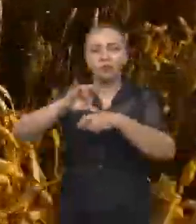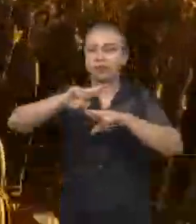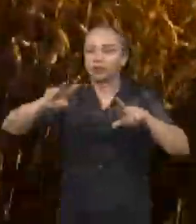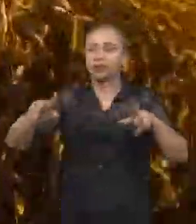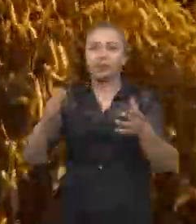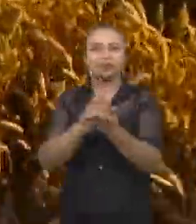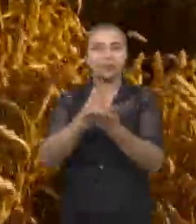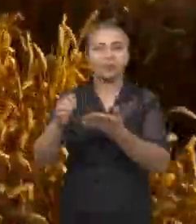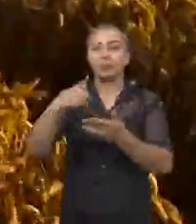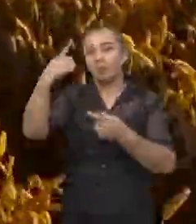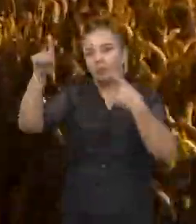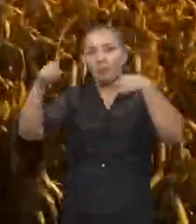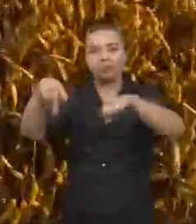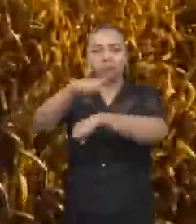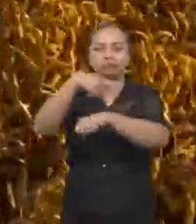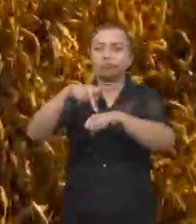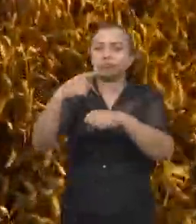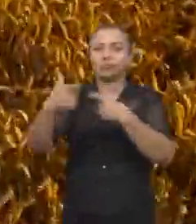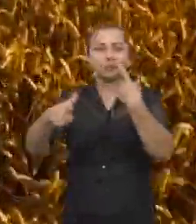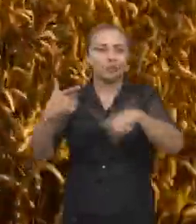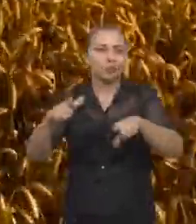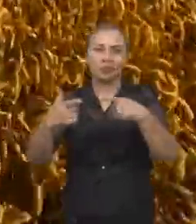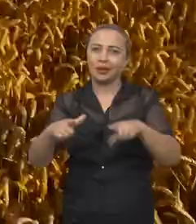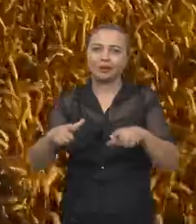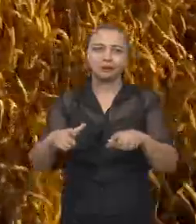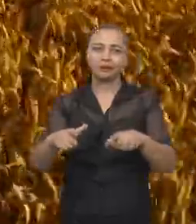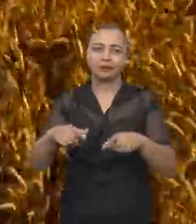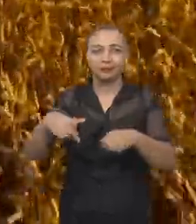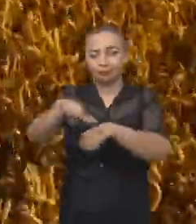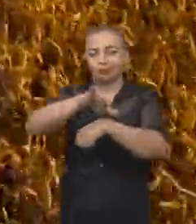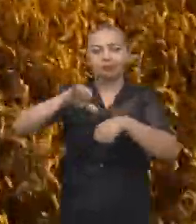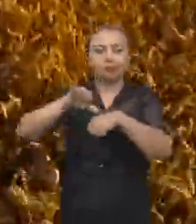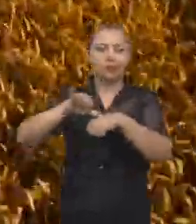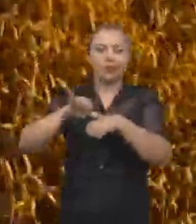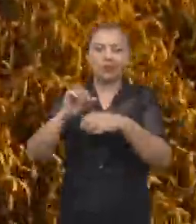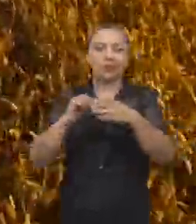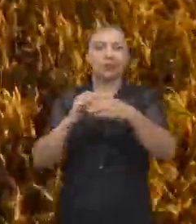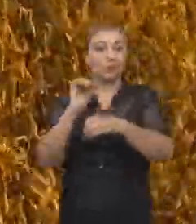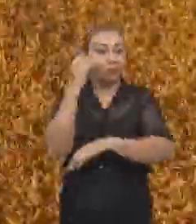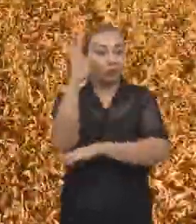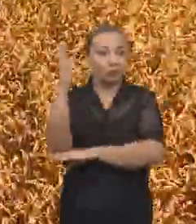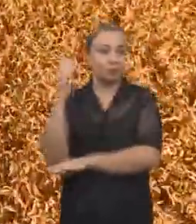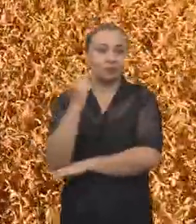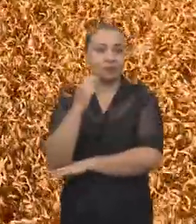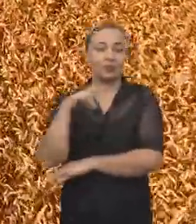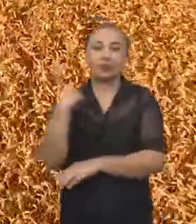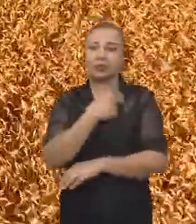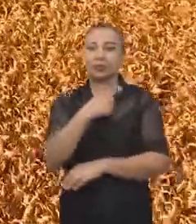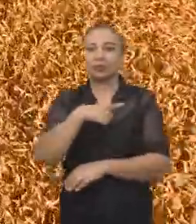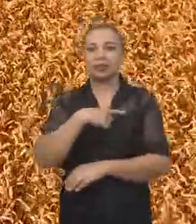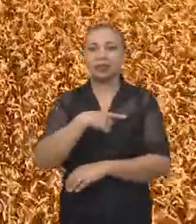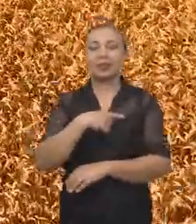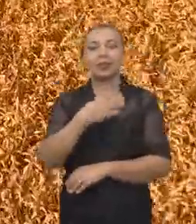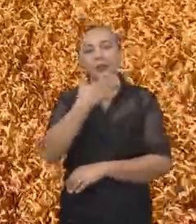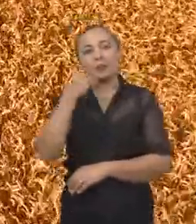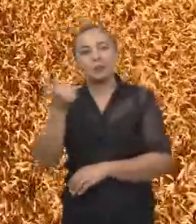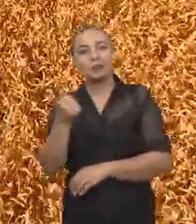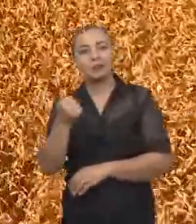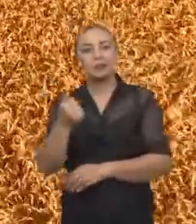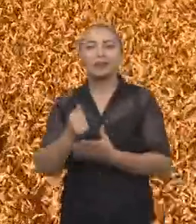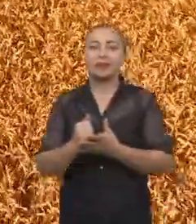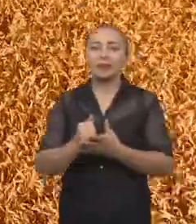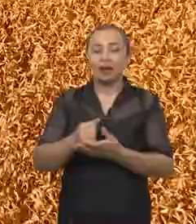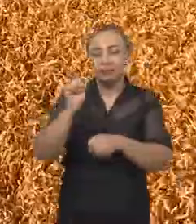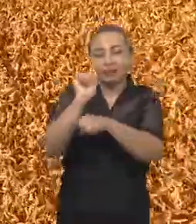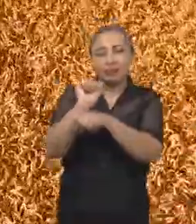Diferente de alguns outros países, que não tem essa produção tão intensa do óleo vegetal, nós temos essa vantagem, né, Então, seria